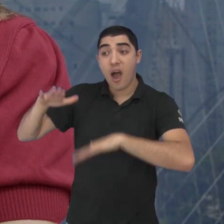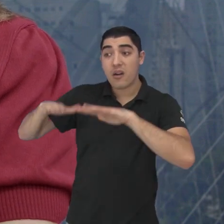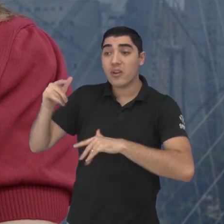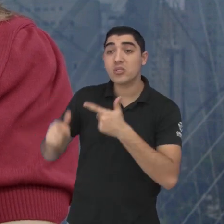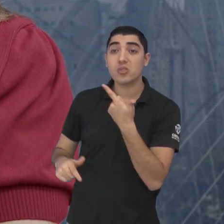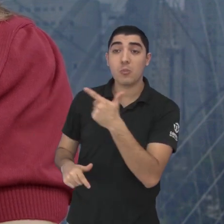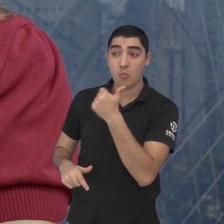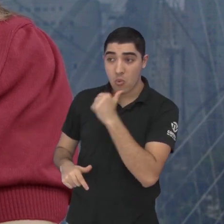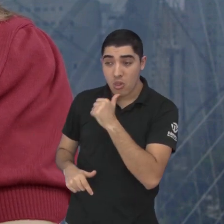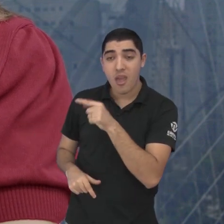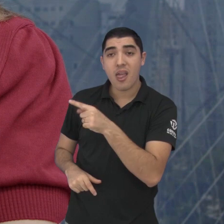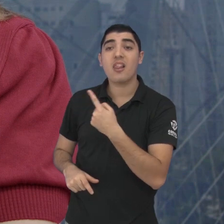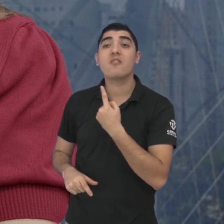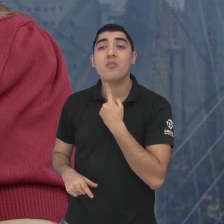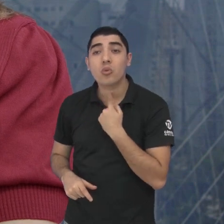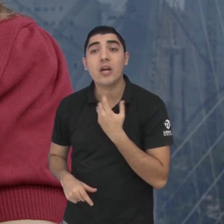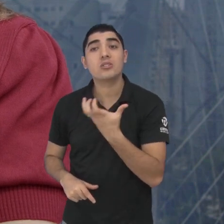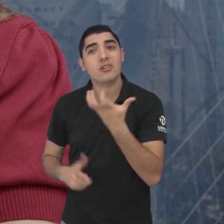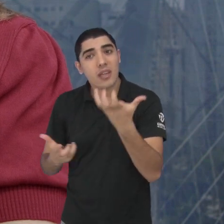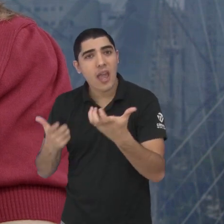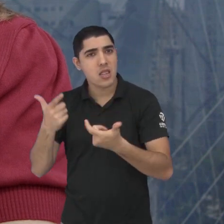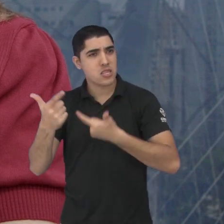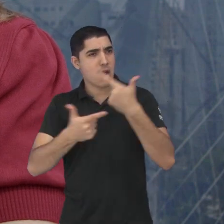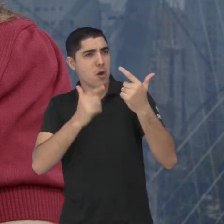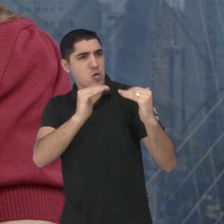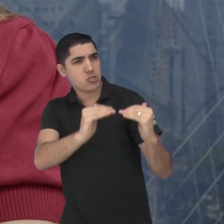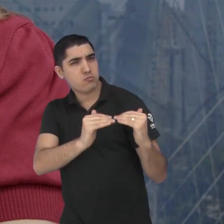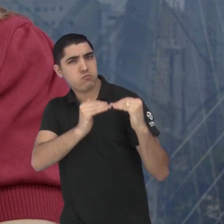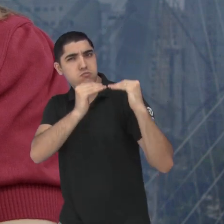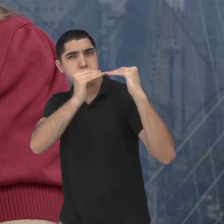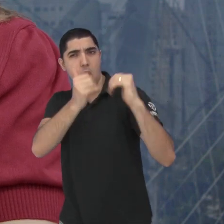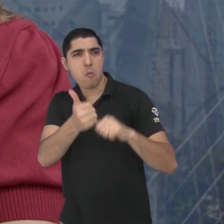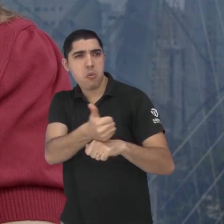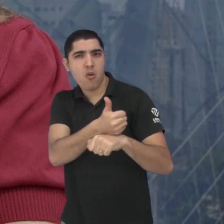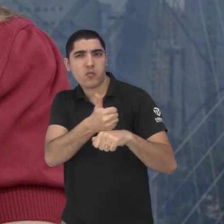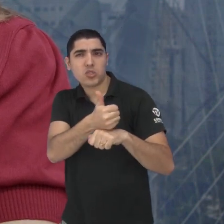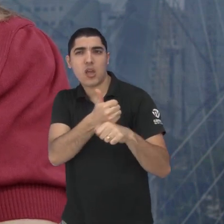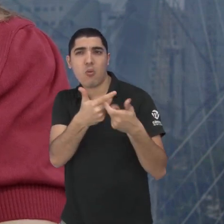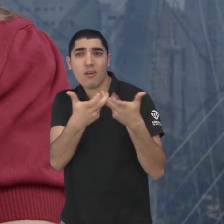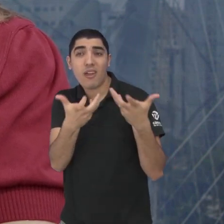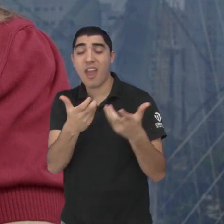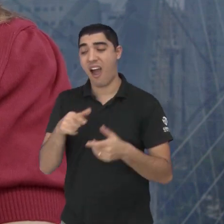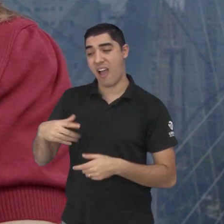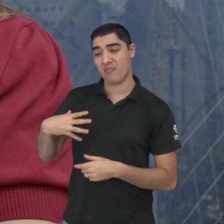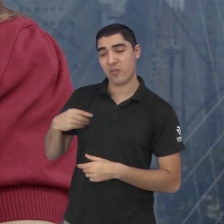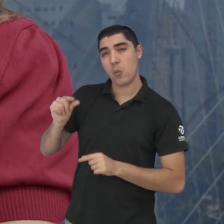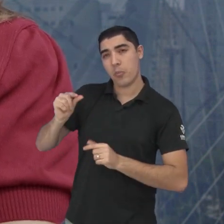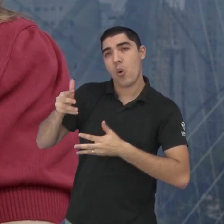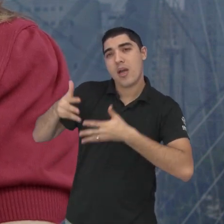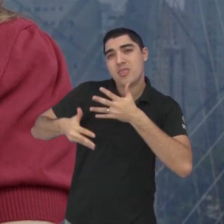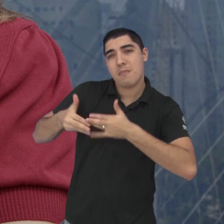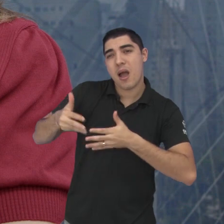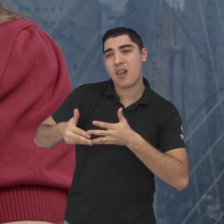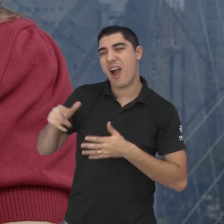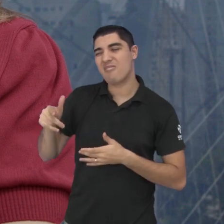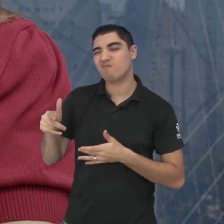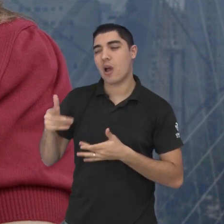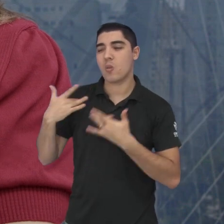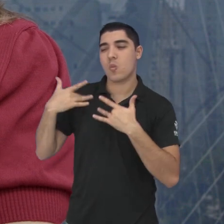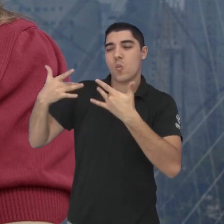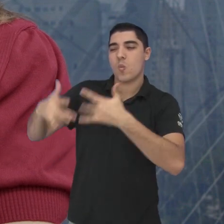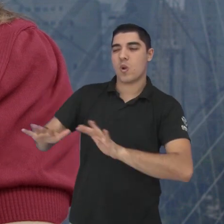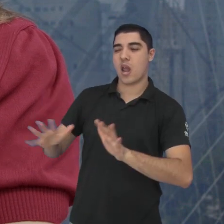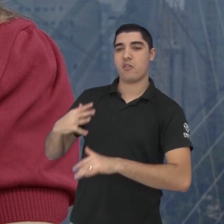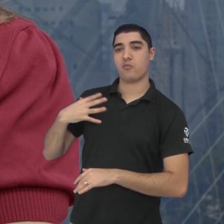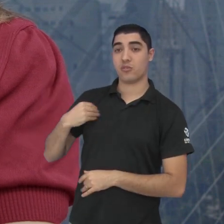né? Desejam essa completude também na parte profissional. Então, pra elas isso